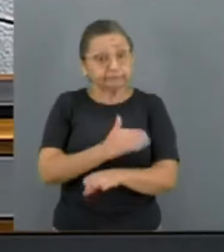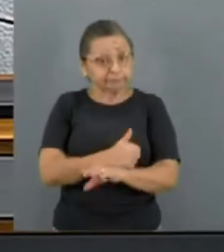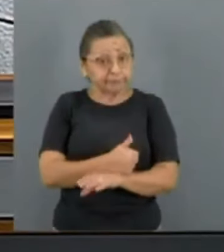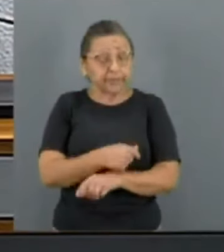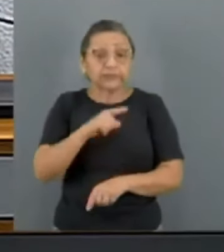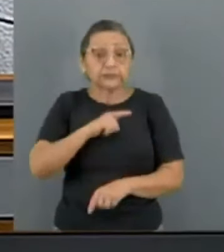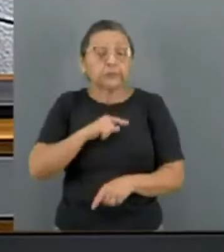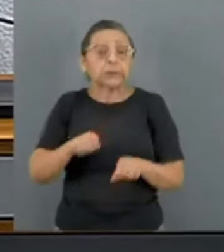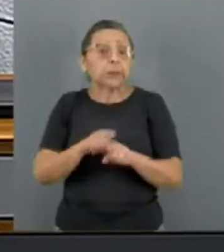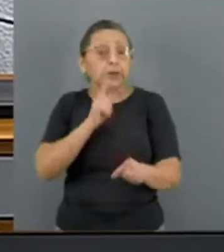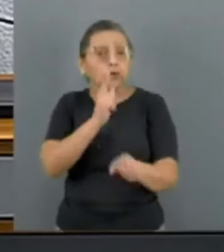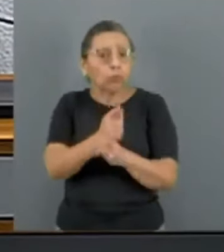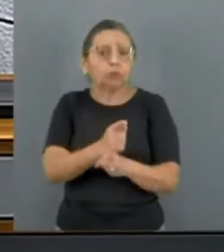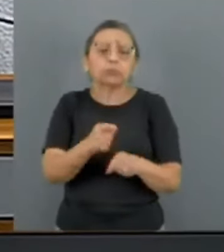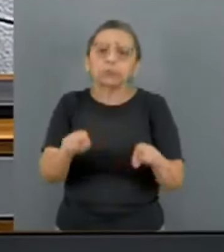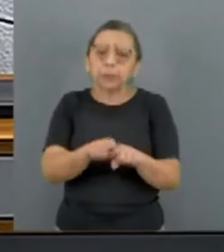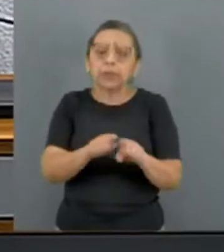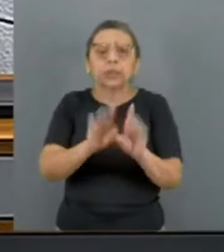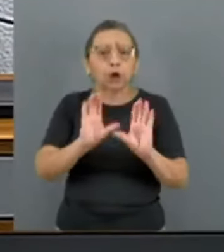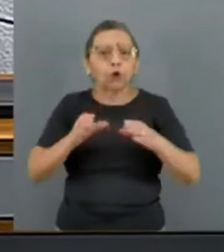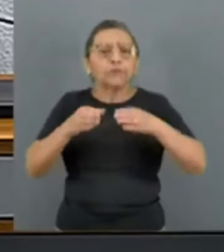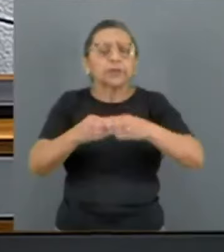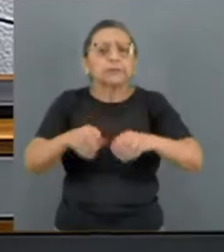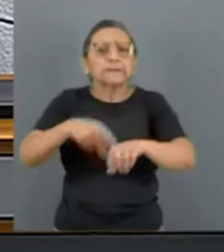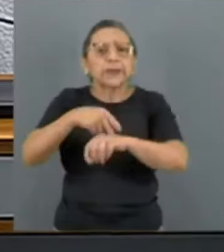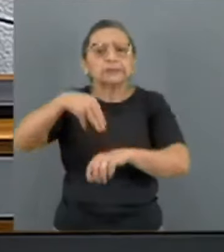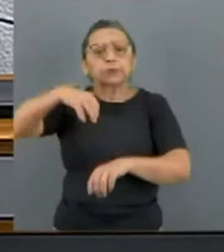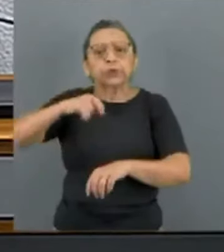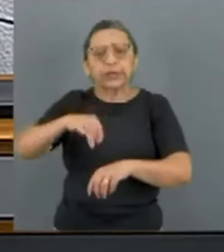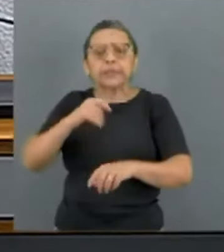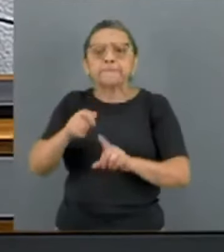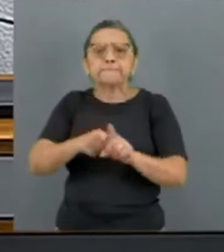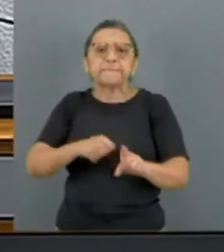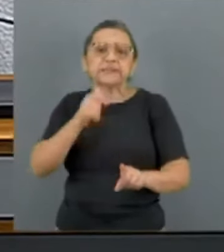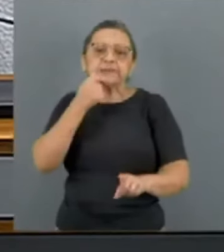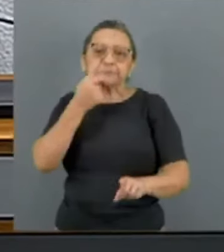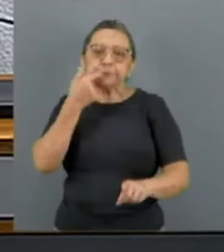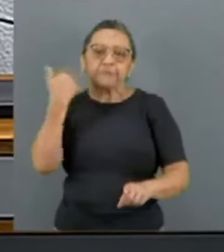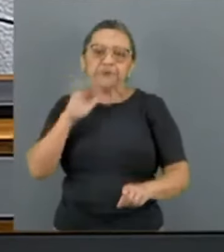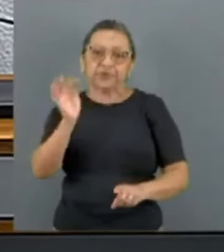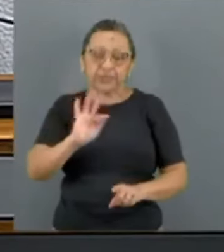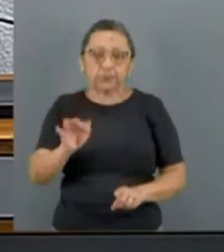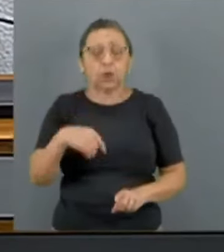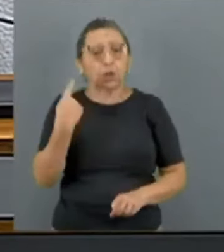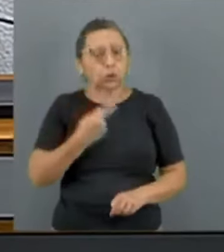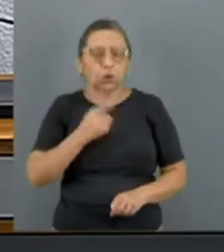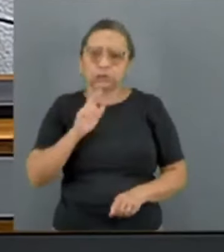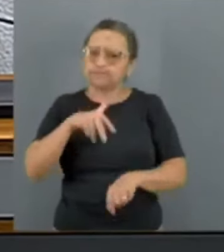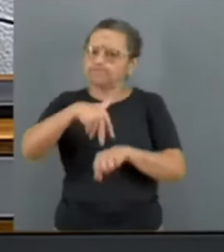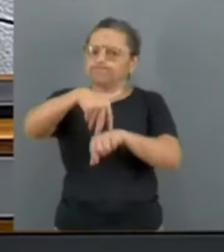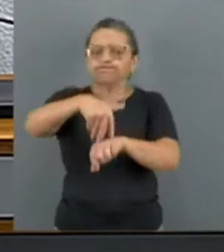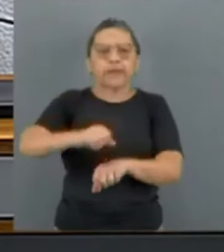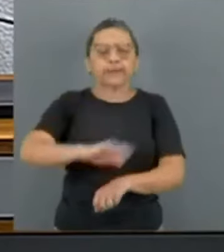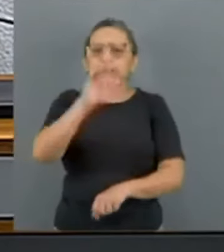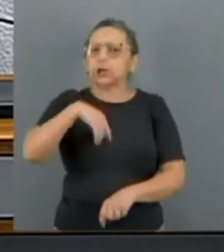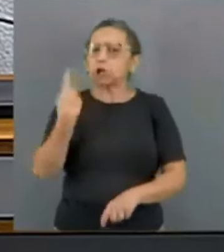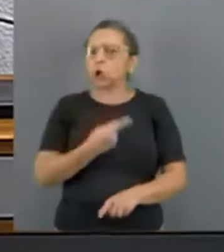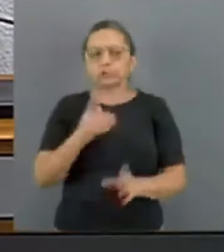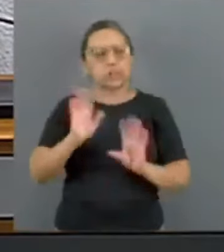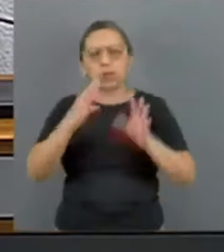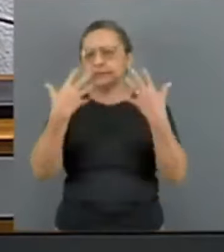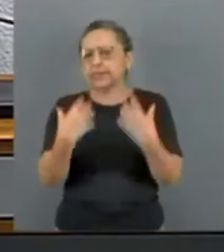mantivemos encontros também na Conferência de Munique, que foi em fevereiro, como disse. Nossa posição é clara, condenamos a violação